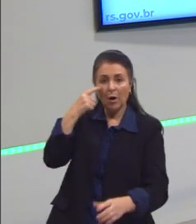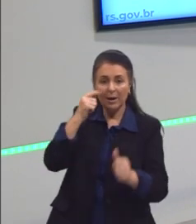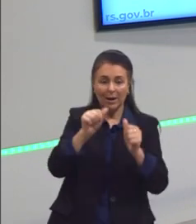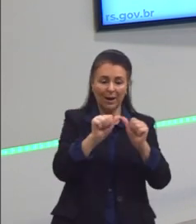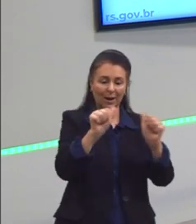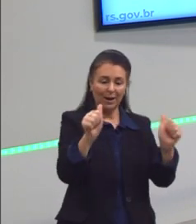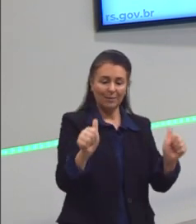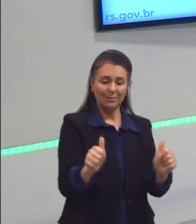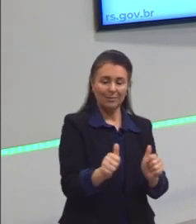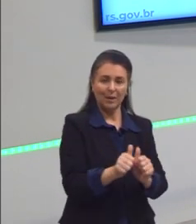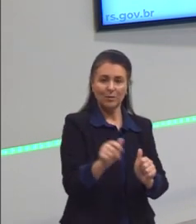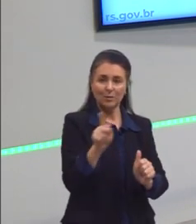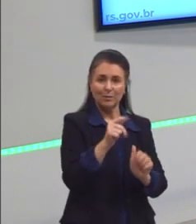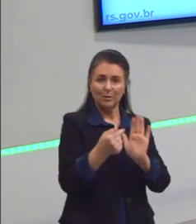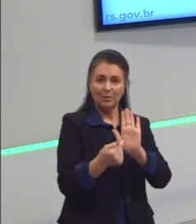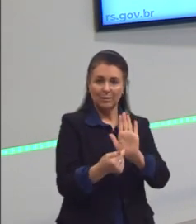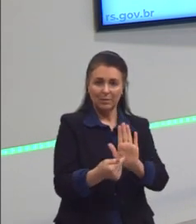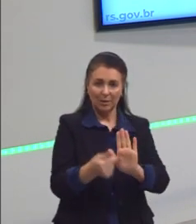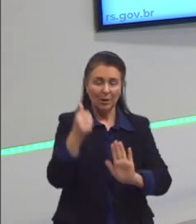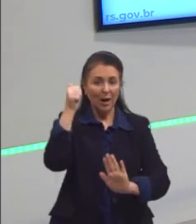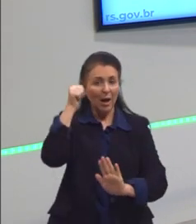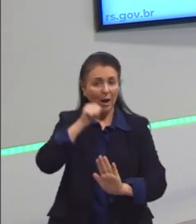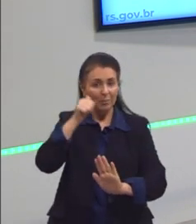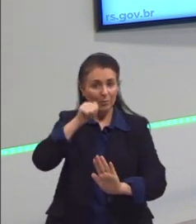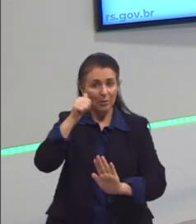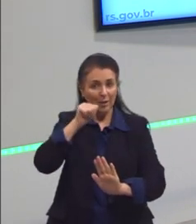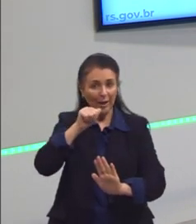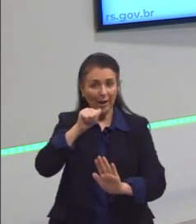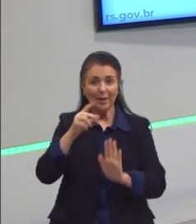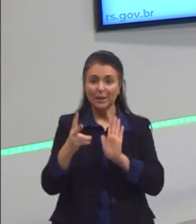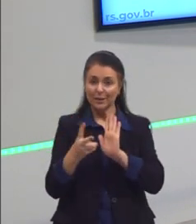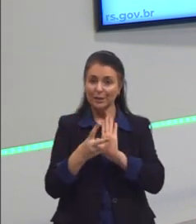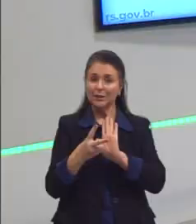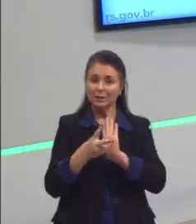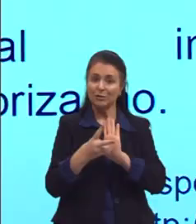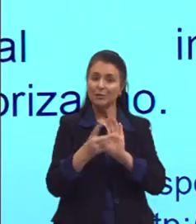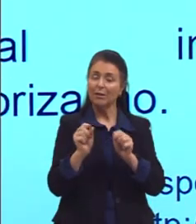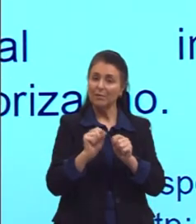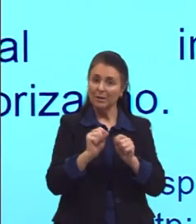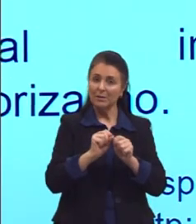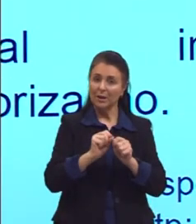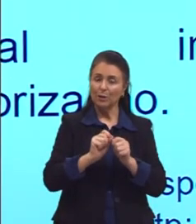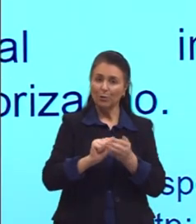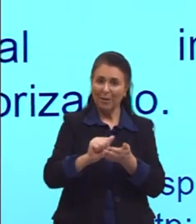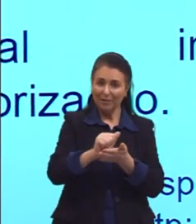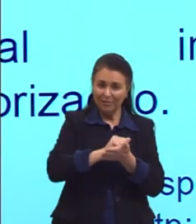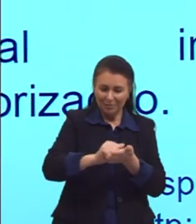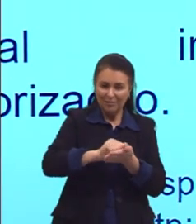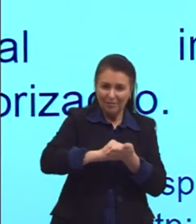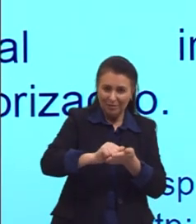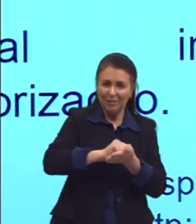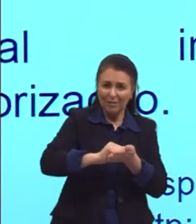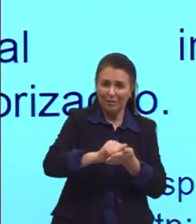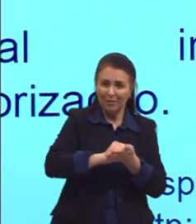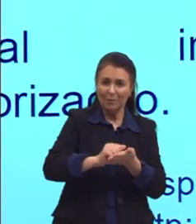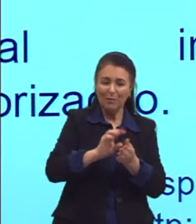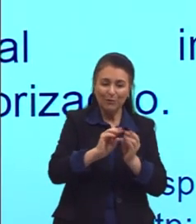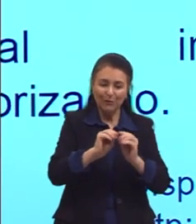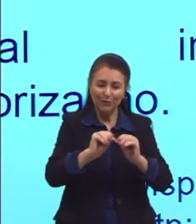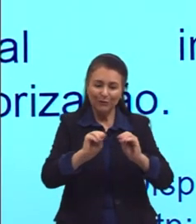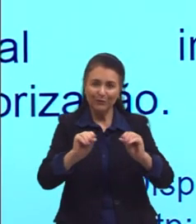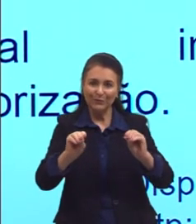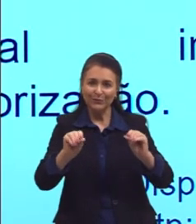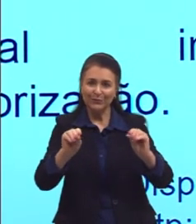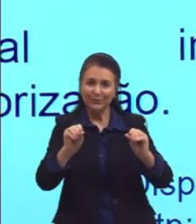mulher indígena fazendo, ralando a mandioca, fazendo aqui uma farinha dela. E como até hoje isso é